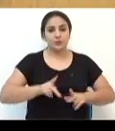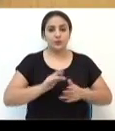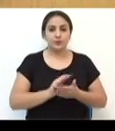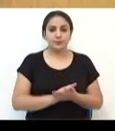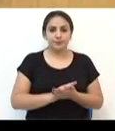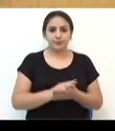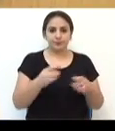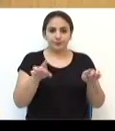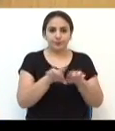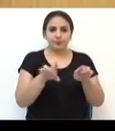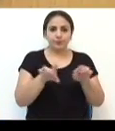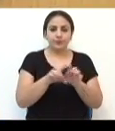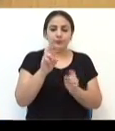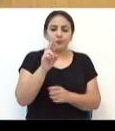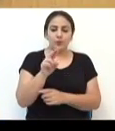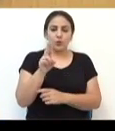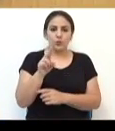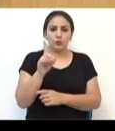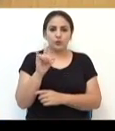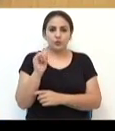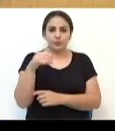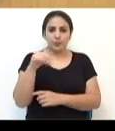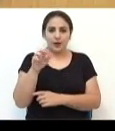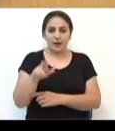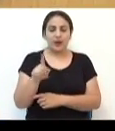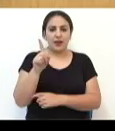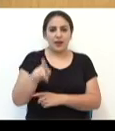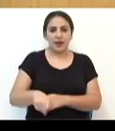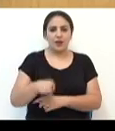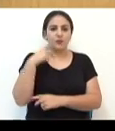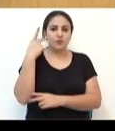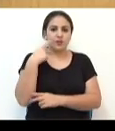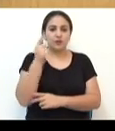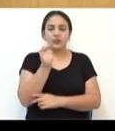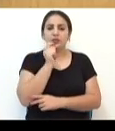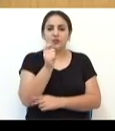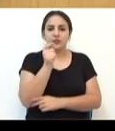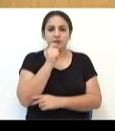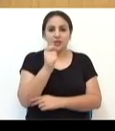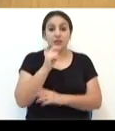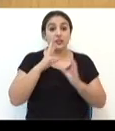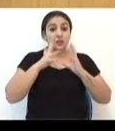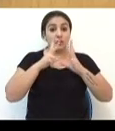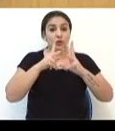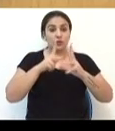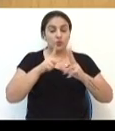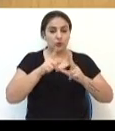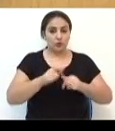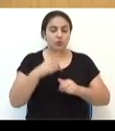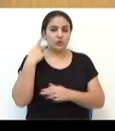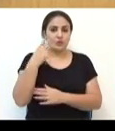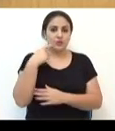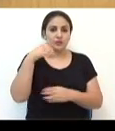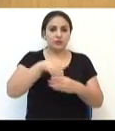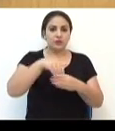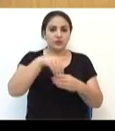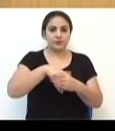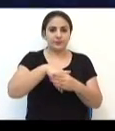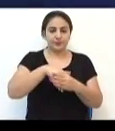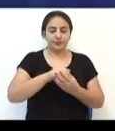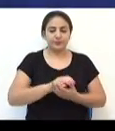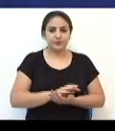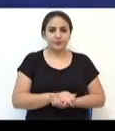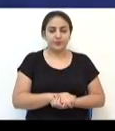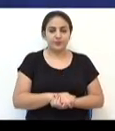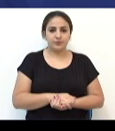E ainda, o Timar dos Santos é o entrevistado de hoje da série com os 21 eleitos ao Parlamento Municipal.